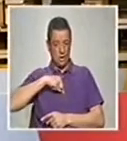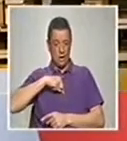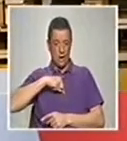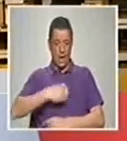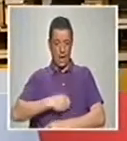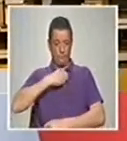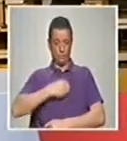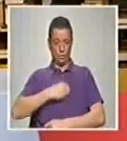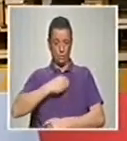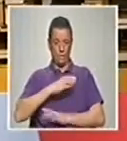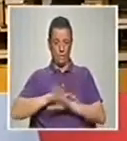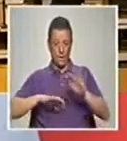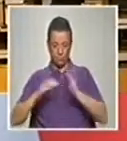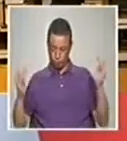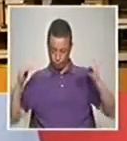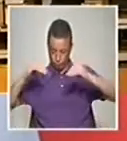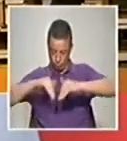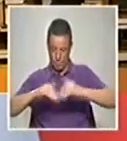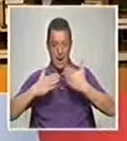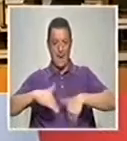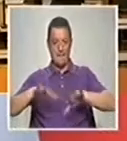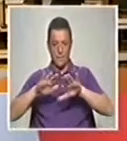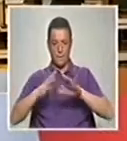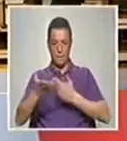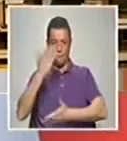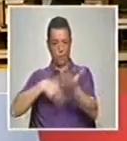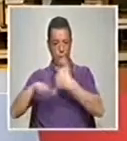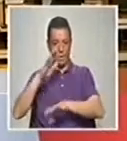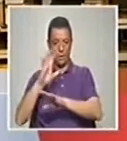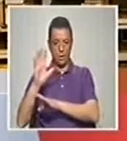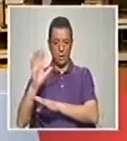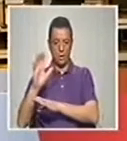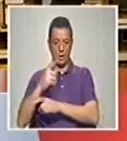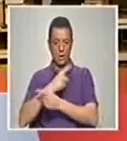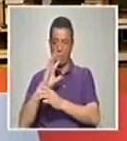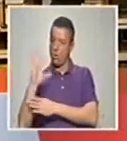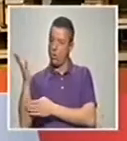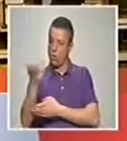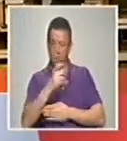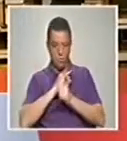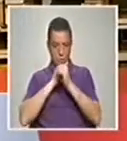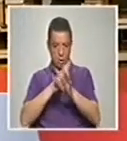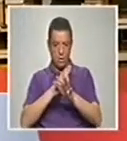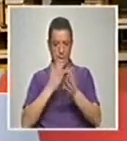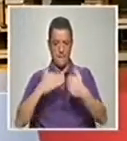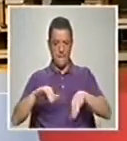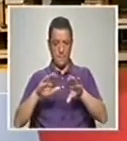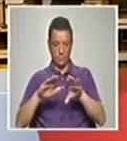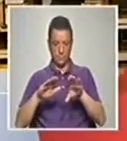dispositivo cénico é feito em arena, não existe a plateia, foi retirada a plateia do Teatro Constantinieri, e portanto a